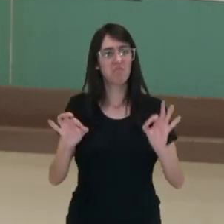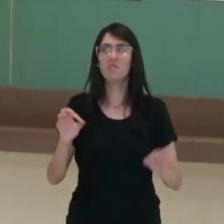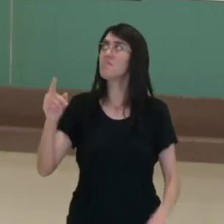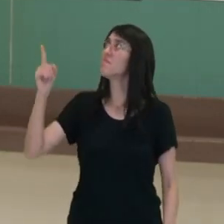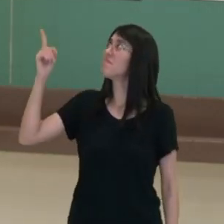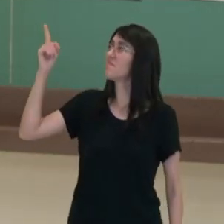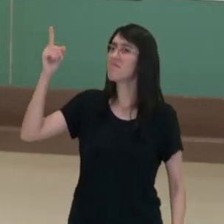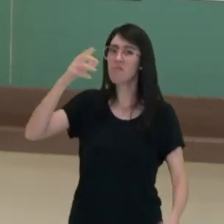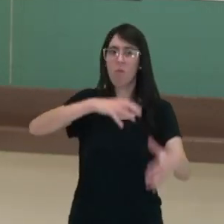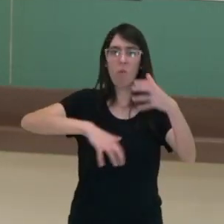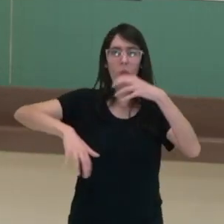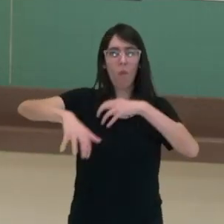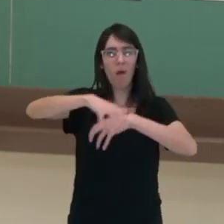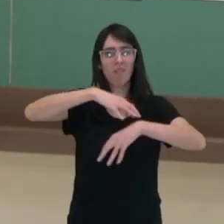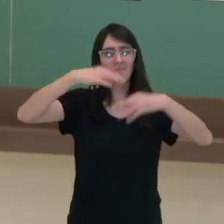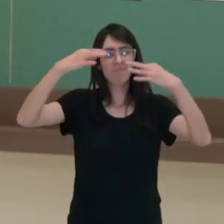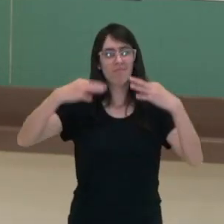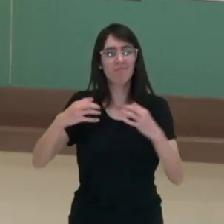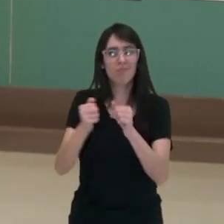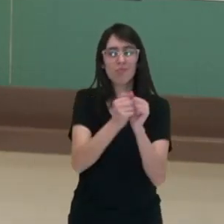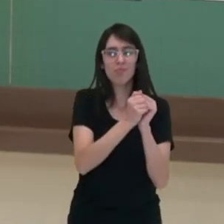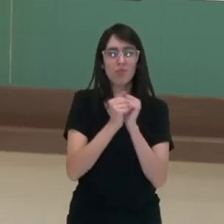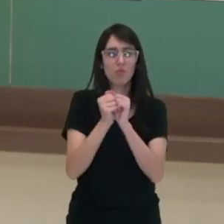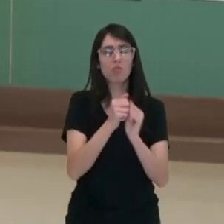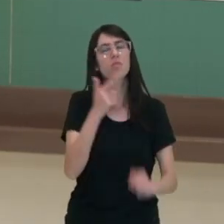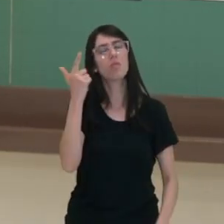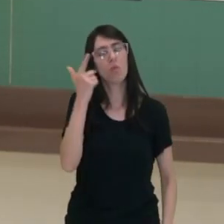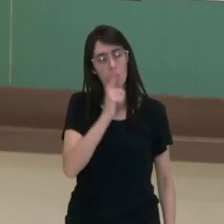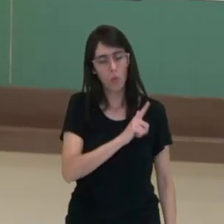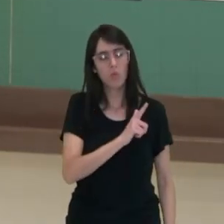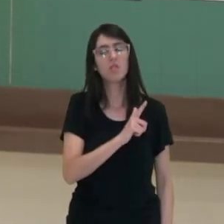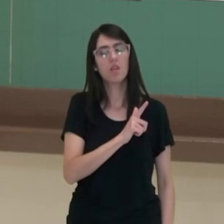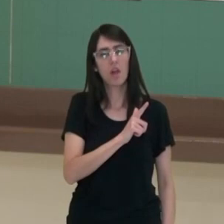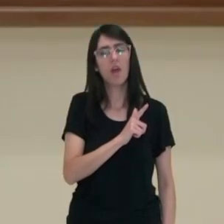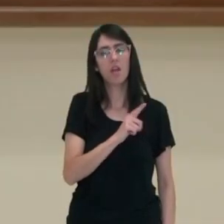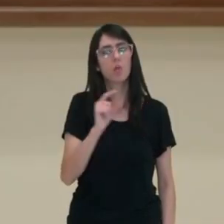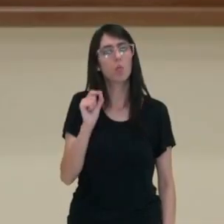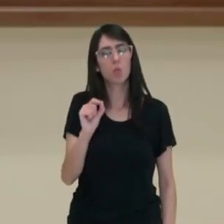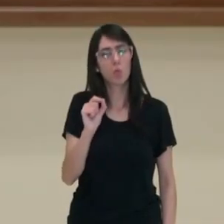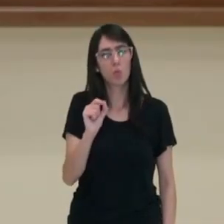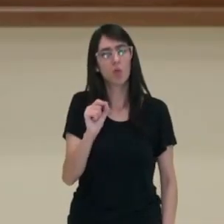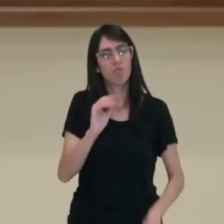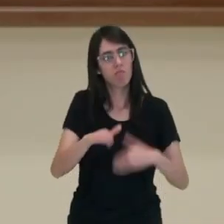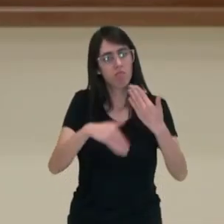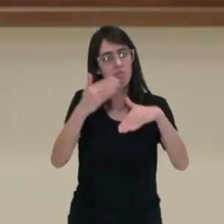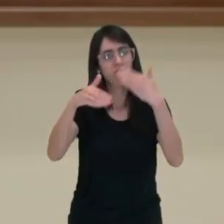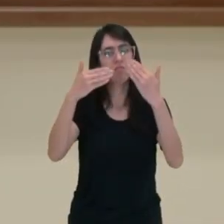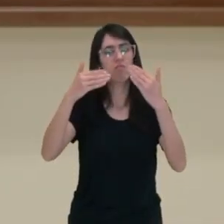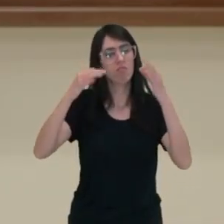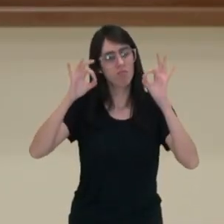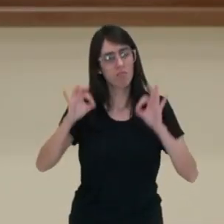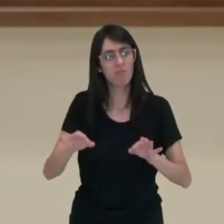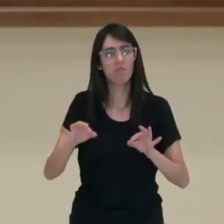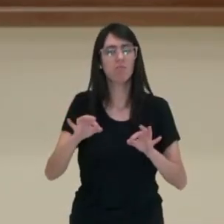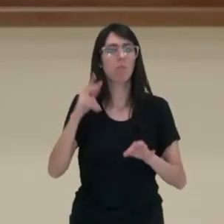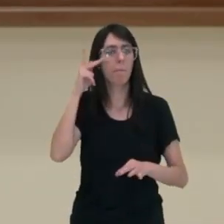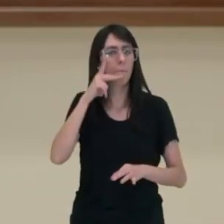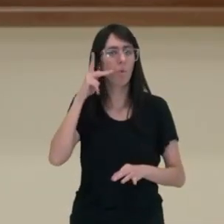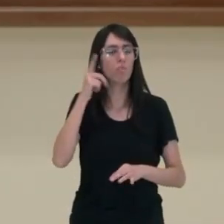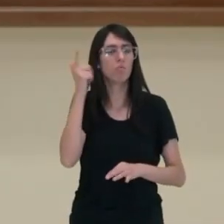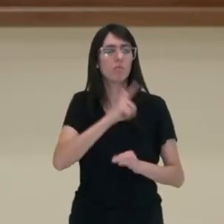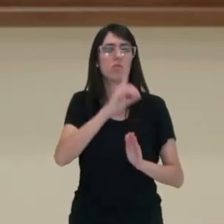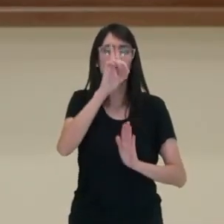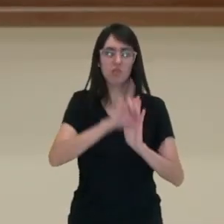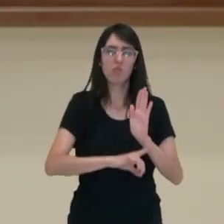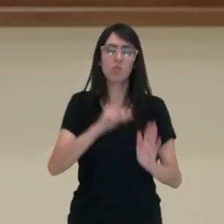Então a luta coletiva, a organização coletiva consegue promover realmente efetivação, manutenção ou conquista de